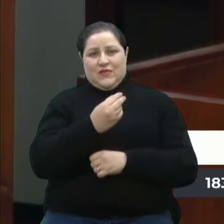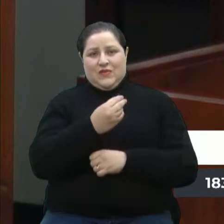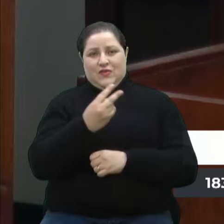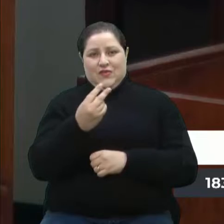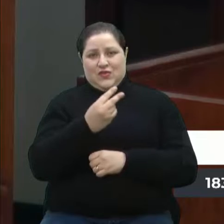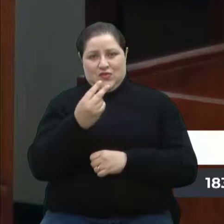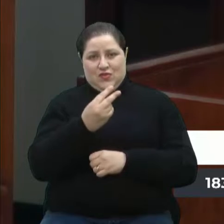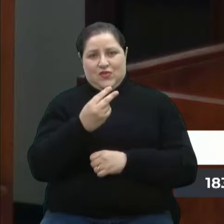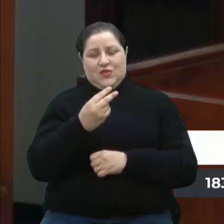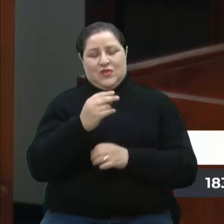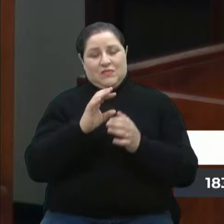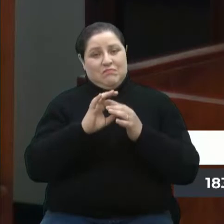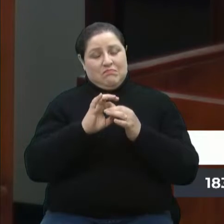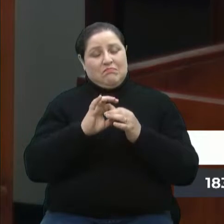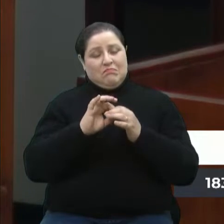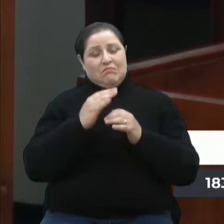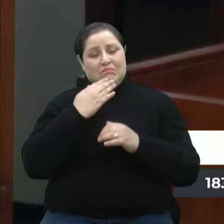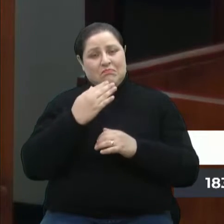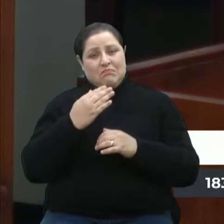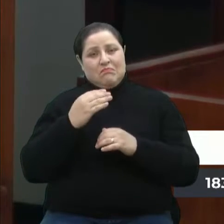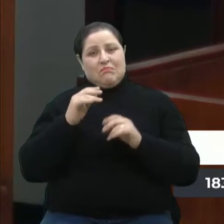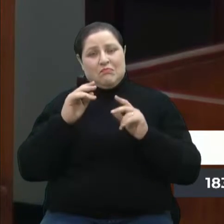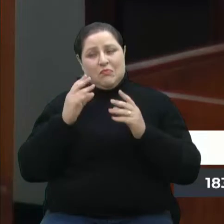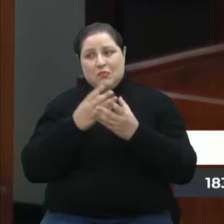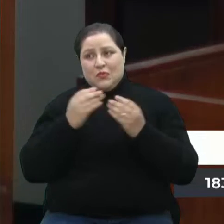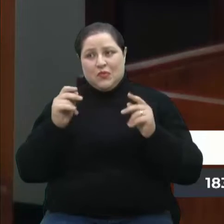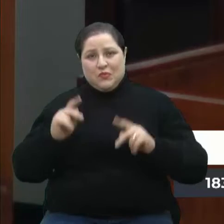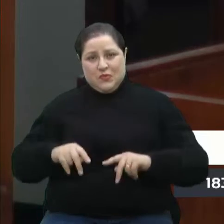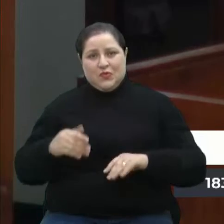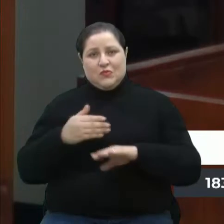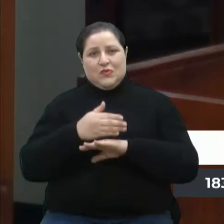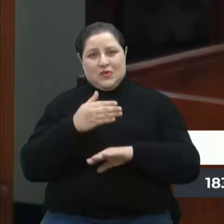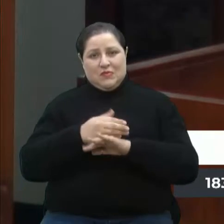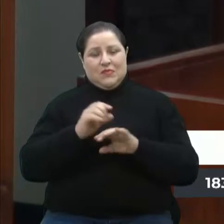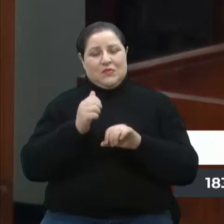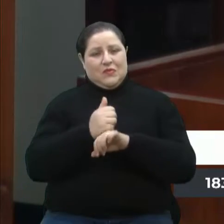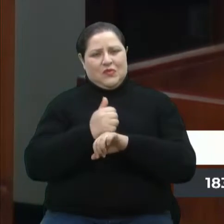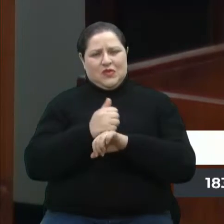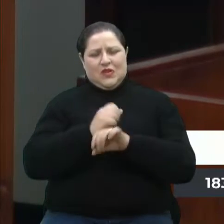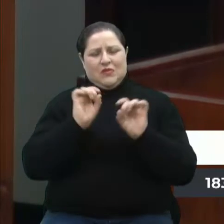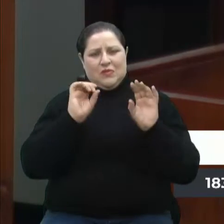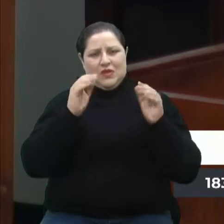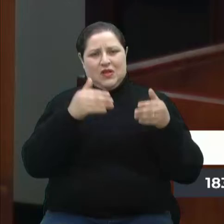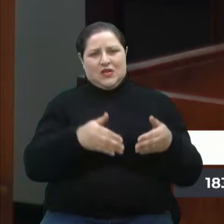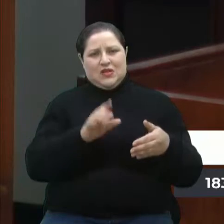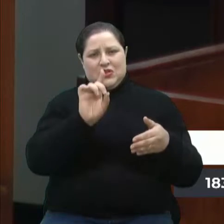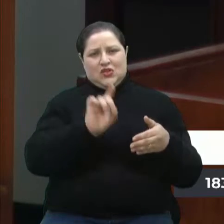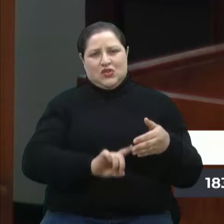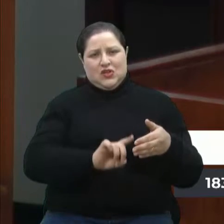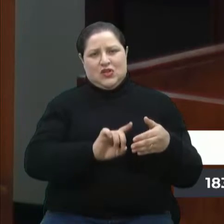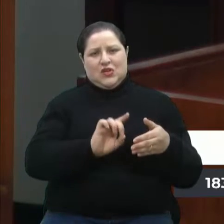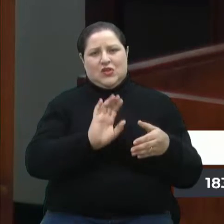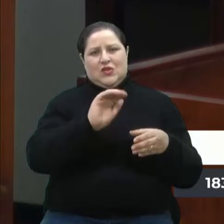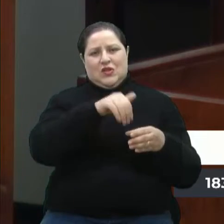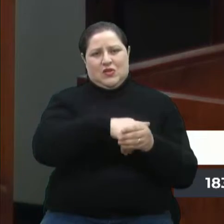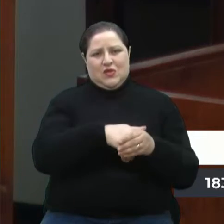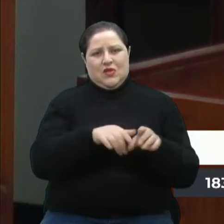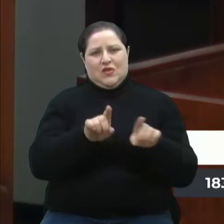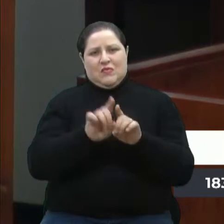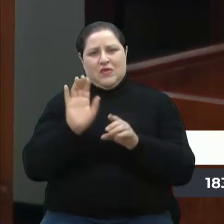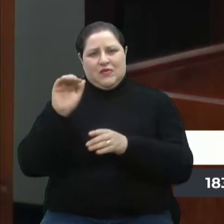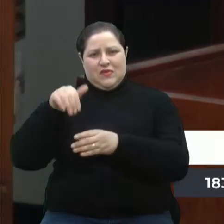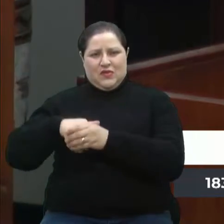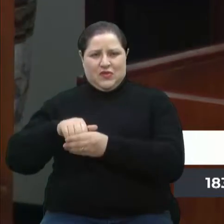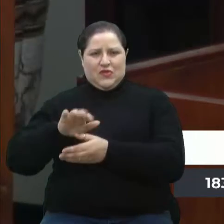gente conta com a participação voluntária de muitos especialistas em direito eleitoral e em eleições, que estão gravando vídeos que